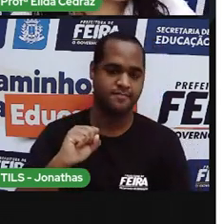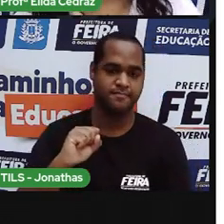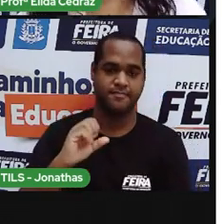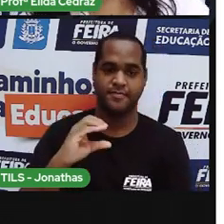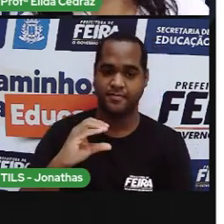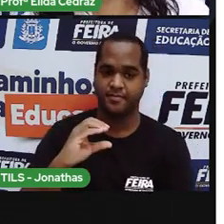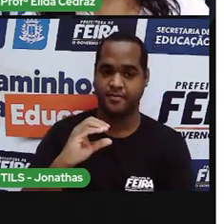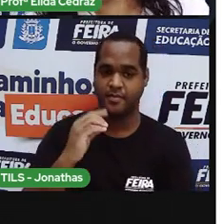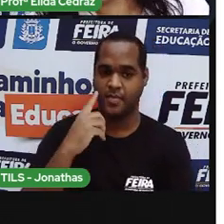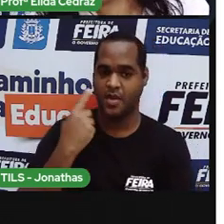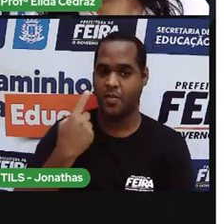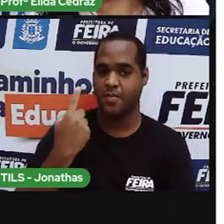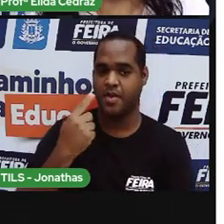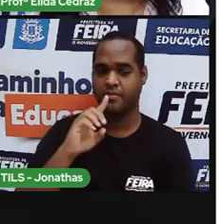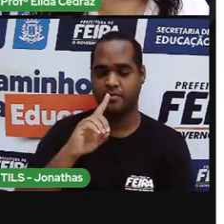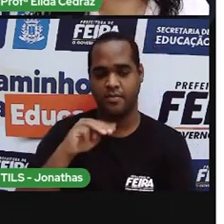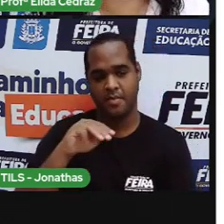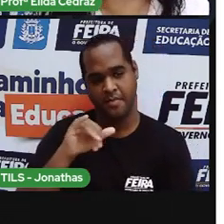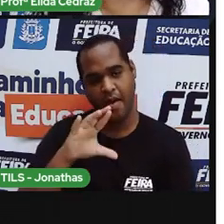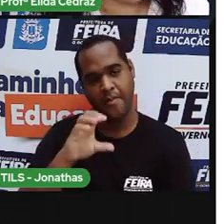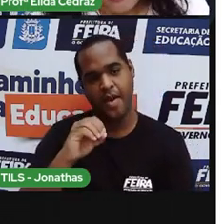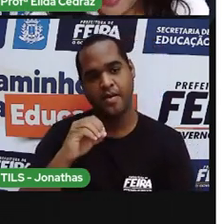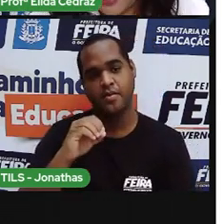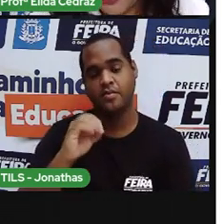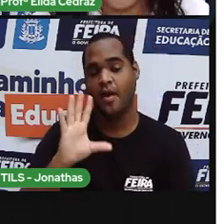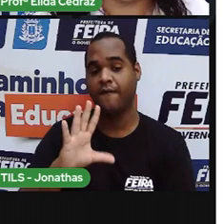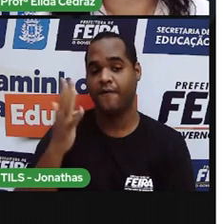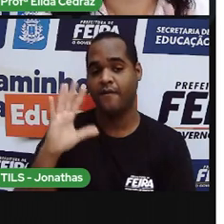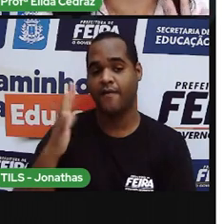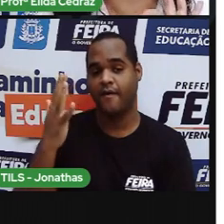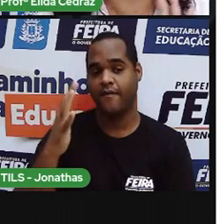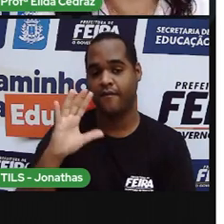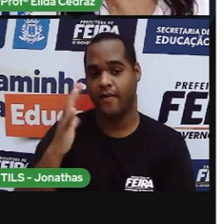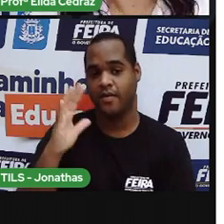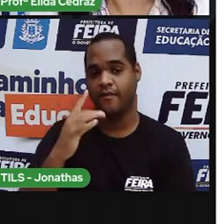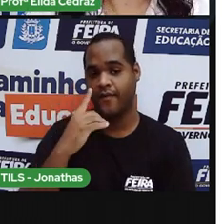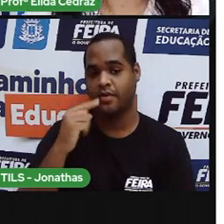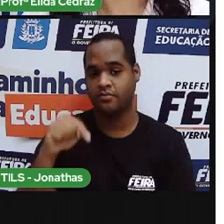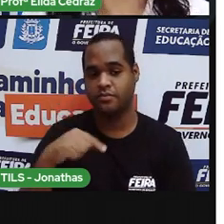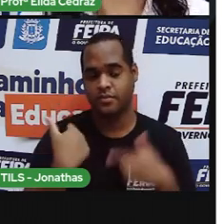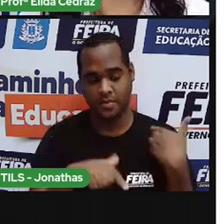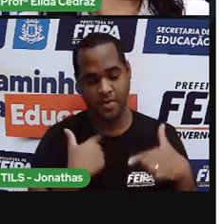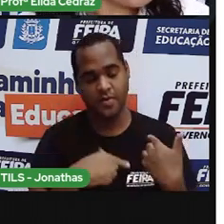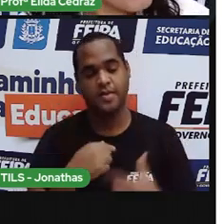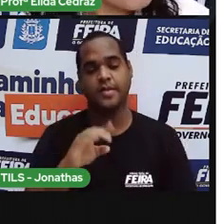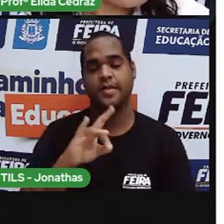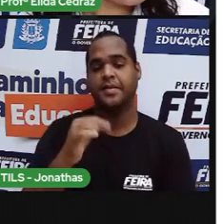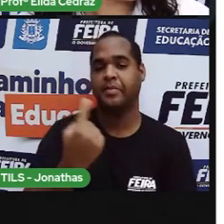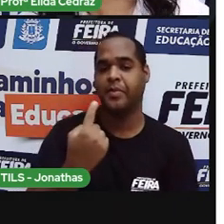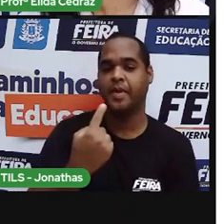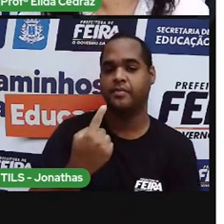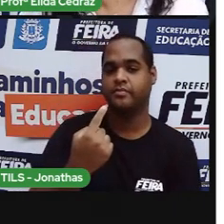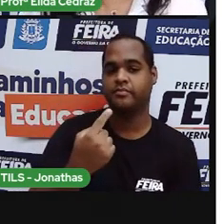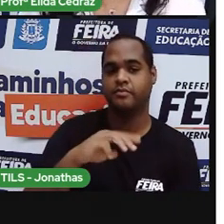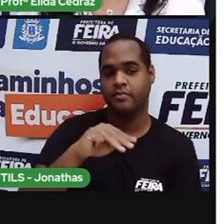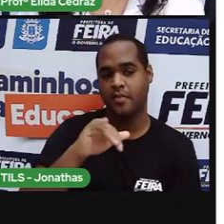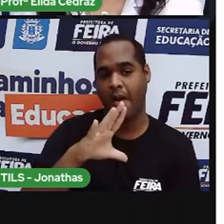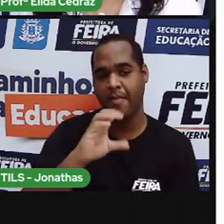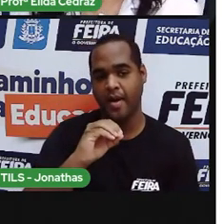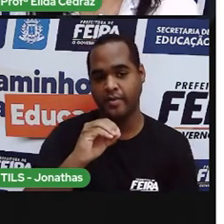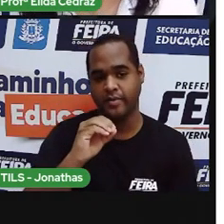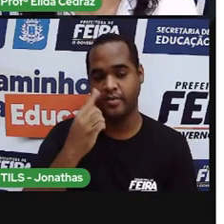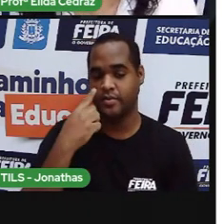de maio tem festa do trabalhador. Dia 1º de maio é